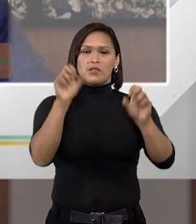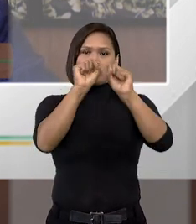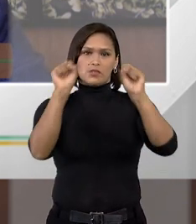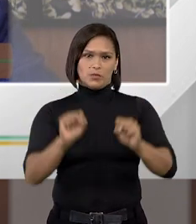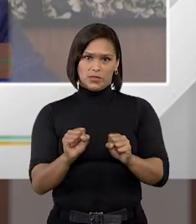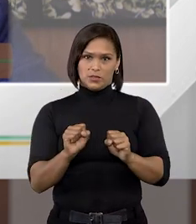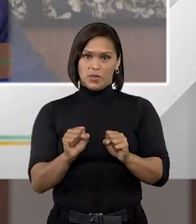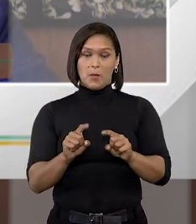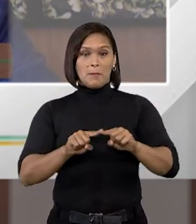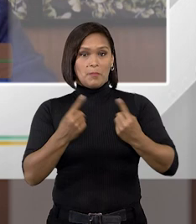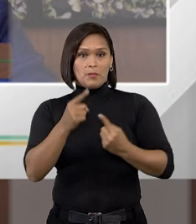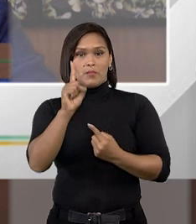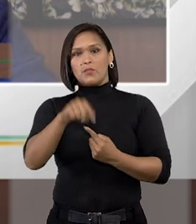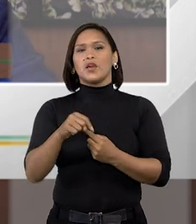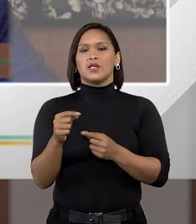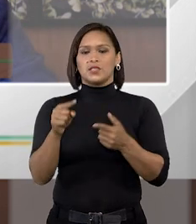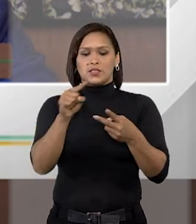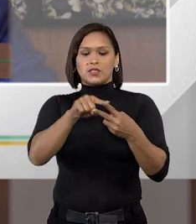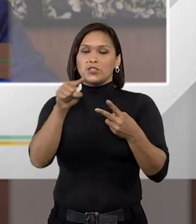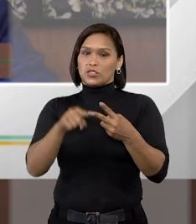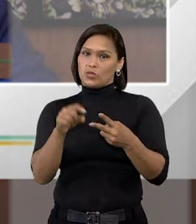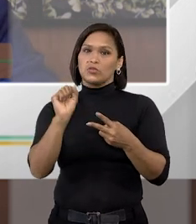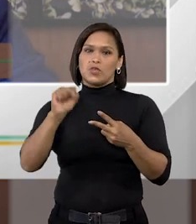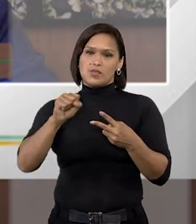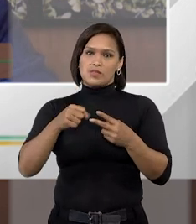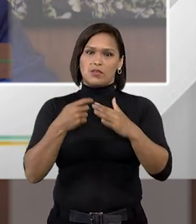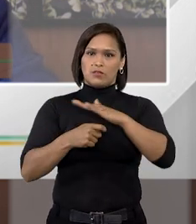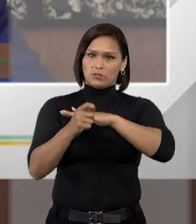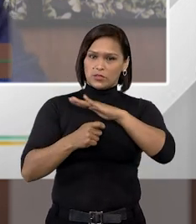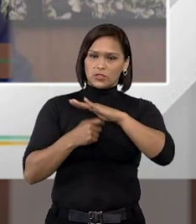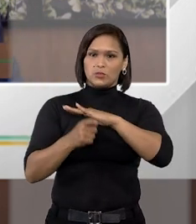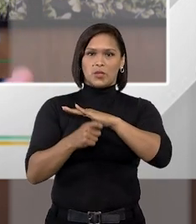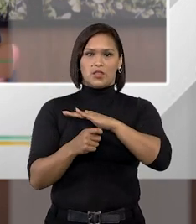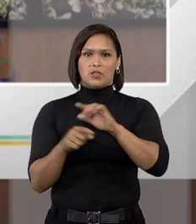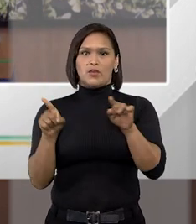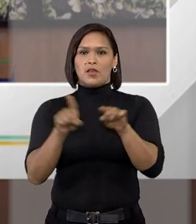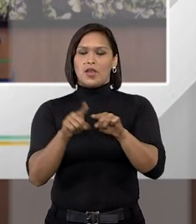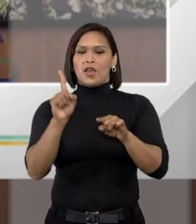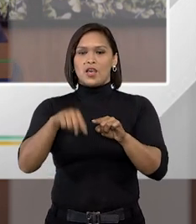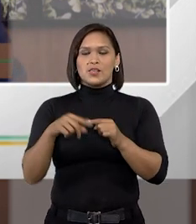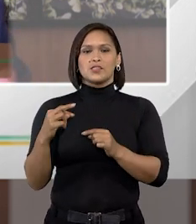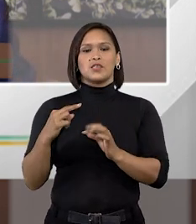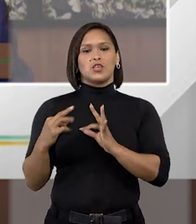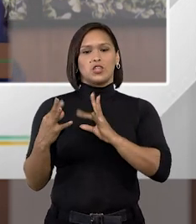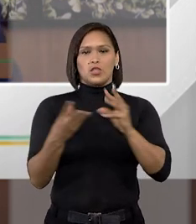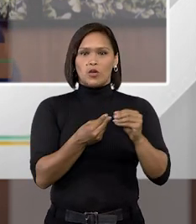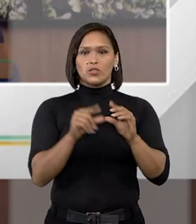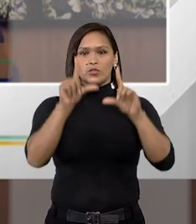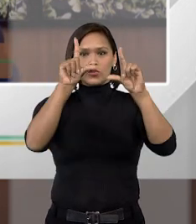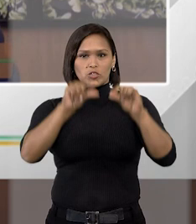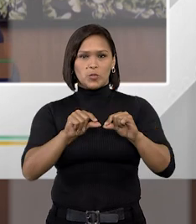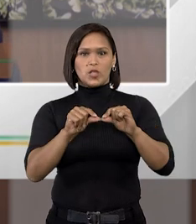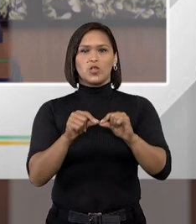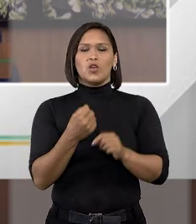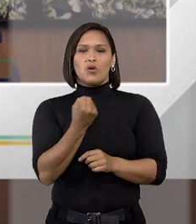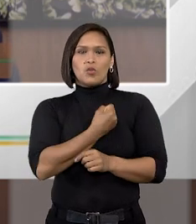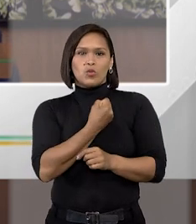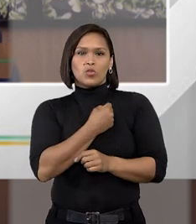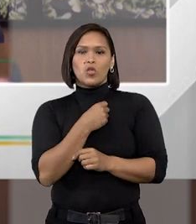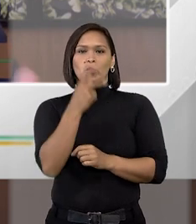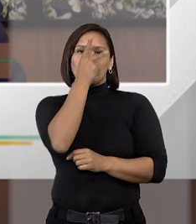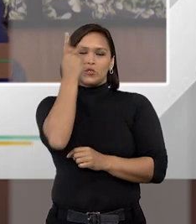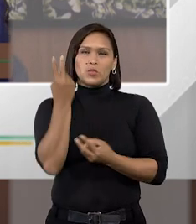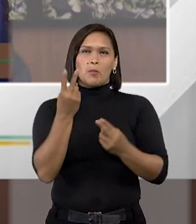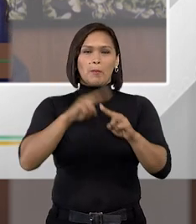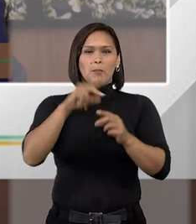estabelecimentos mas em segundo lugar sim é investimento assim que nós diminuirmos o nosso contingente assim que nós